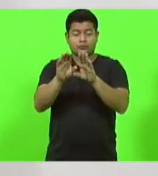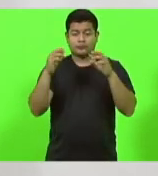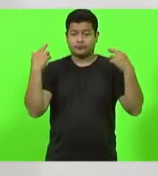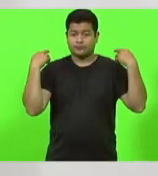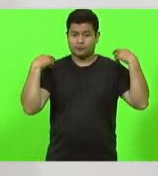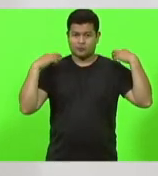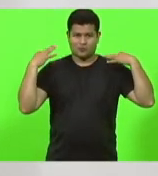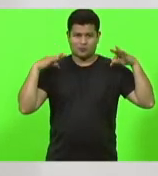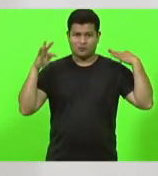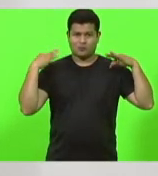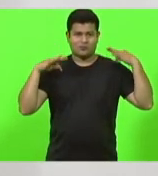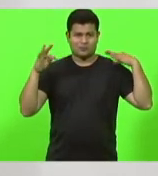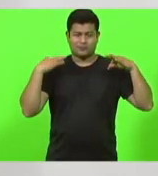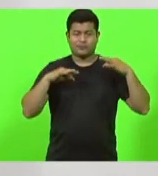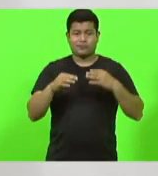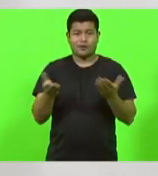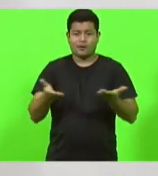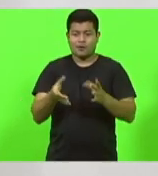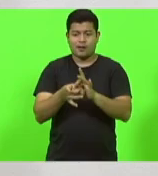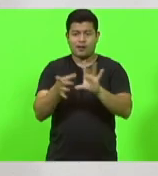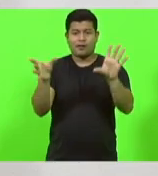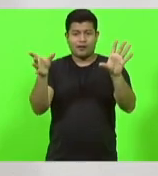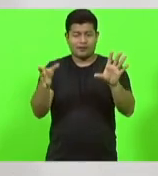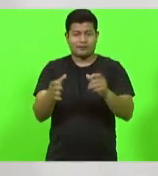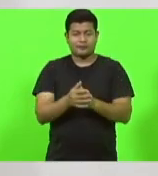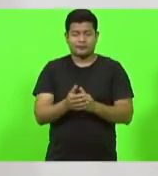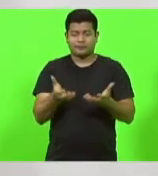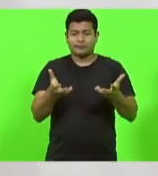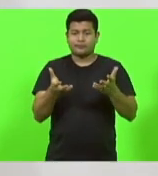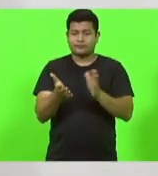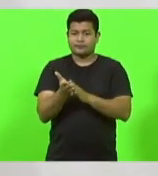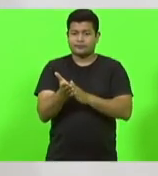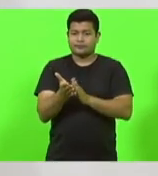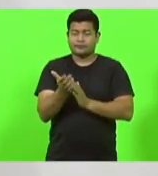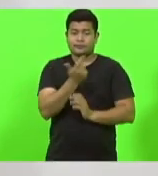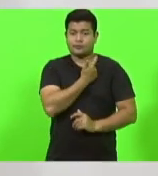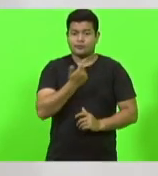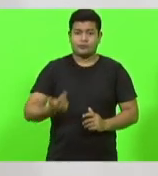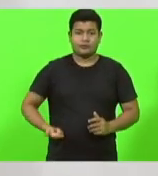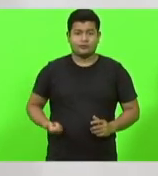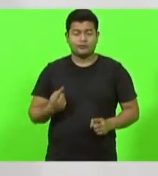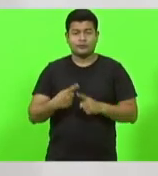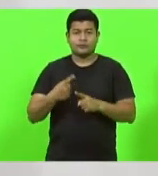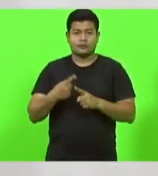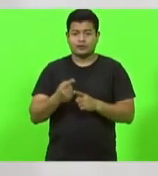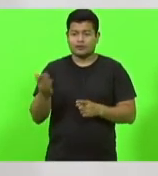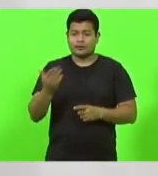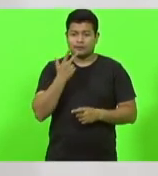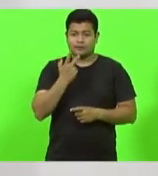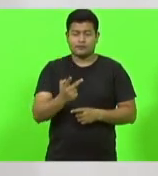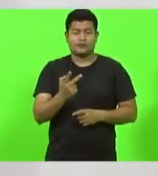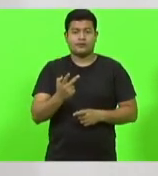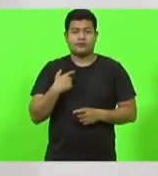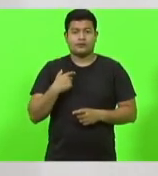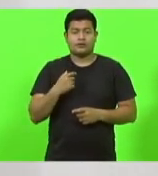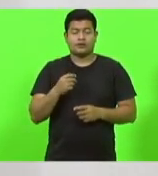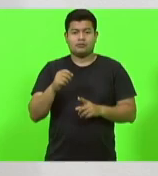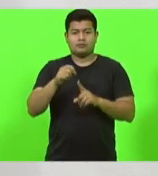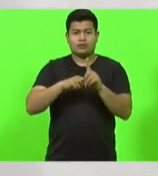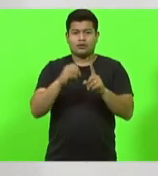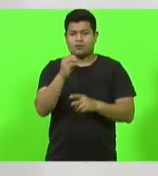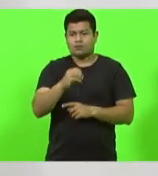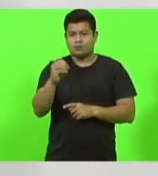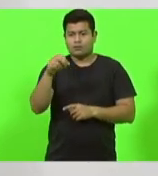Rio do Rastro está liberada. Então quero aqui parabenizar o governo porque ele tem dito que em outubro, novembro por ali